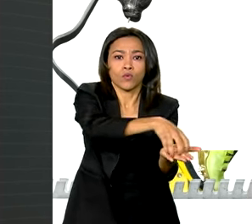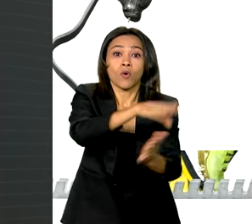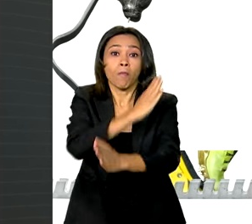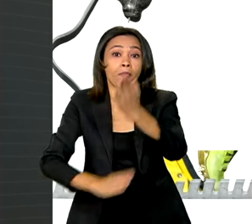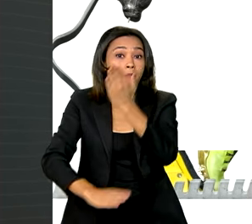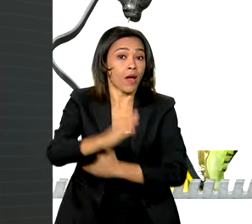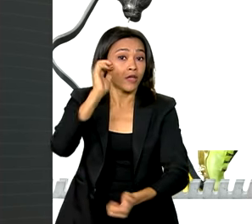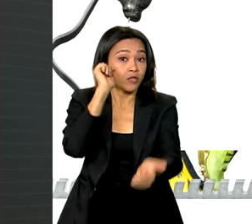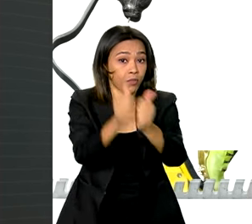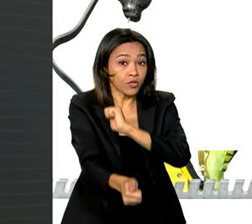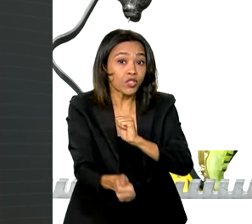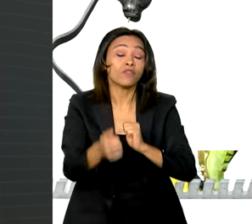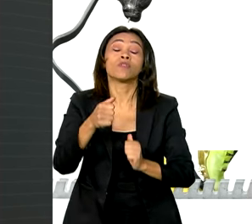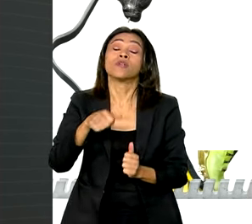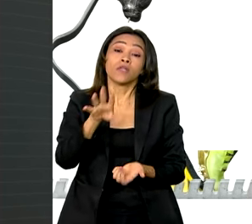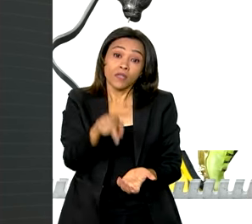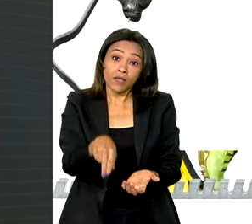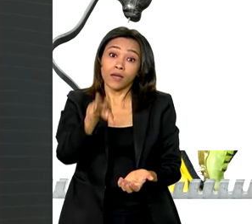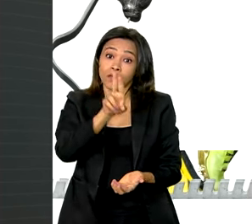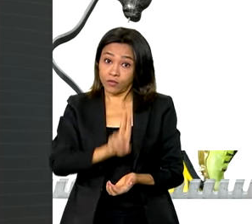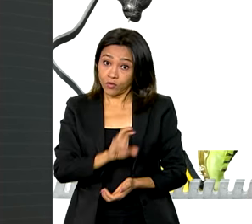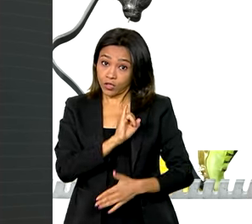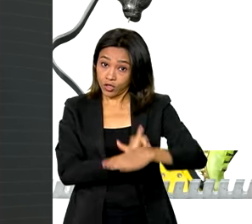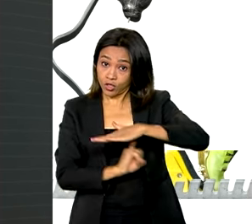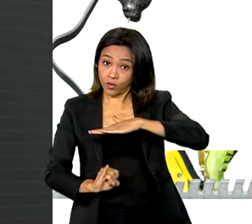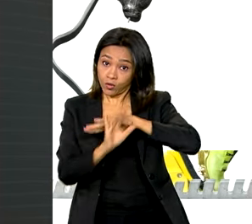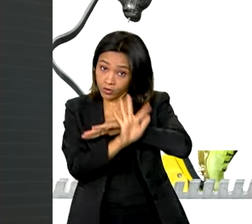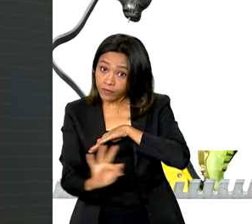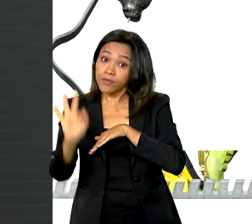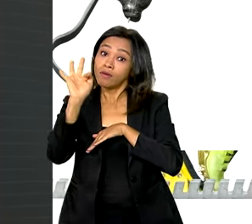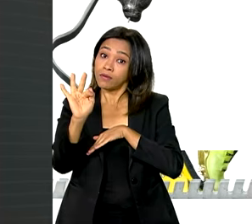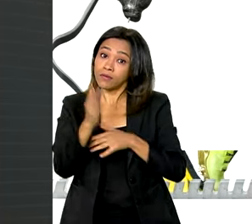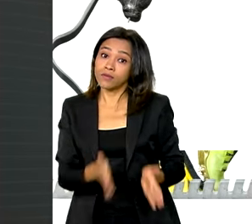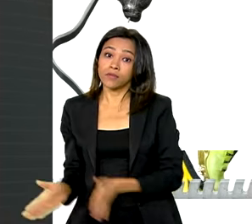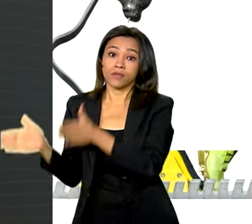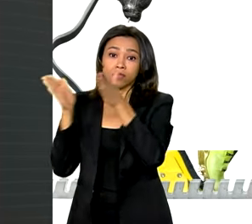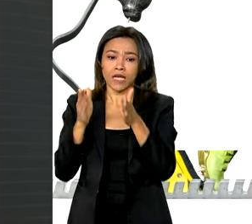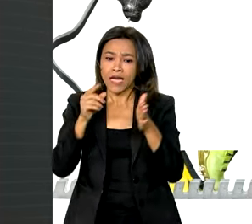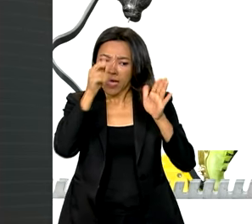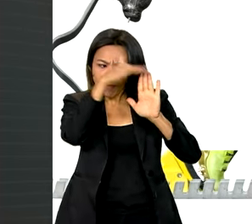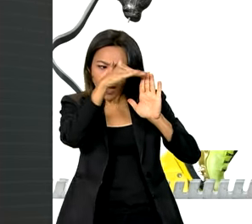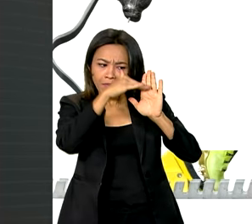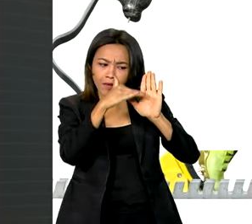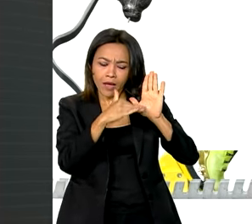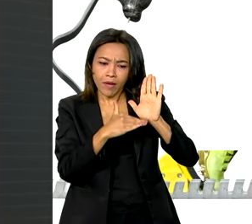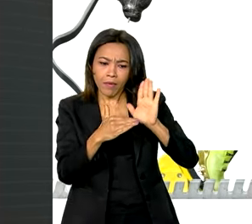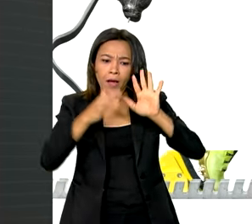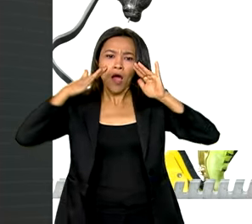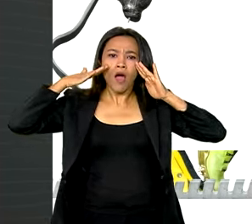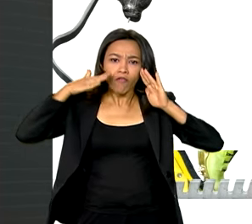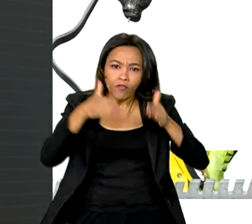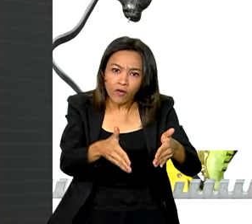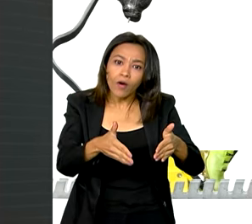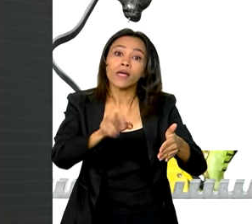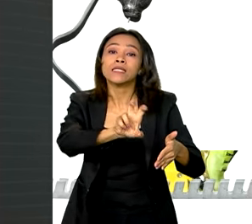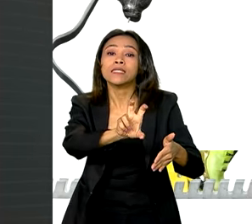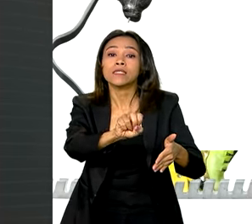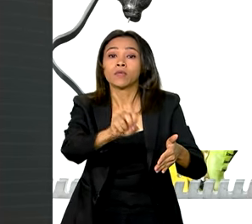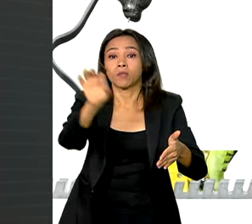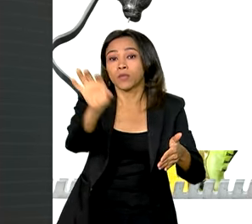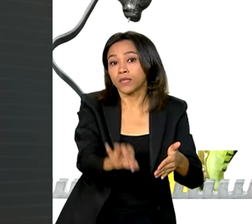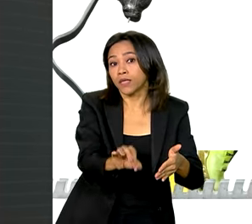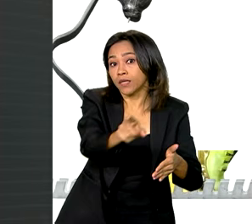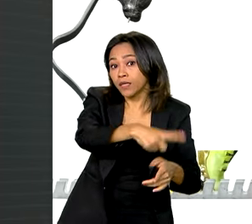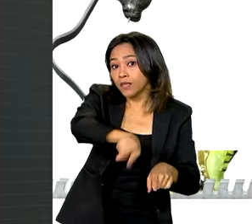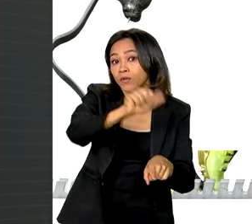em instituições federais de educação superior. Todos os programas priorizam o atendimento de no mínimo 50% de